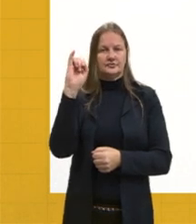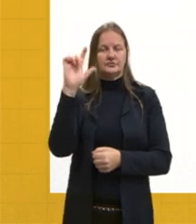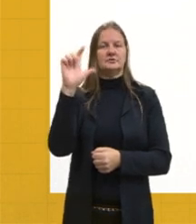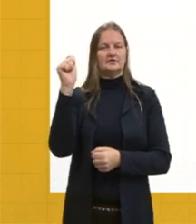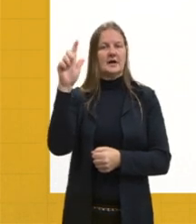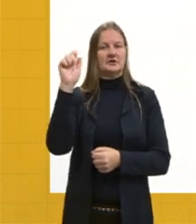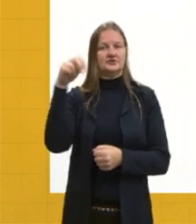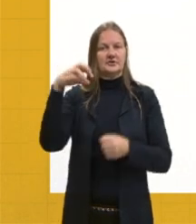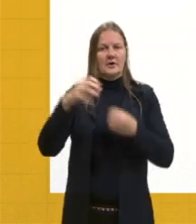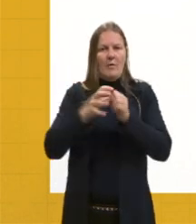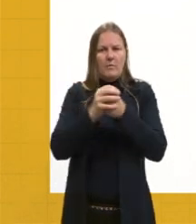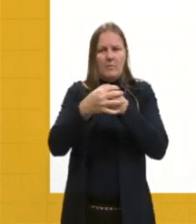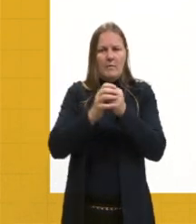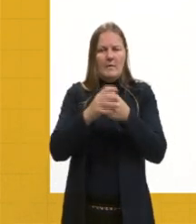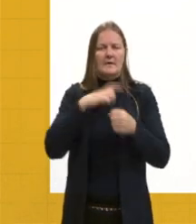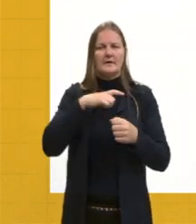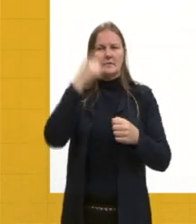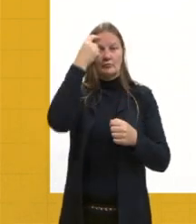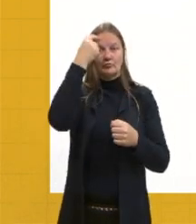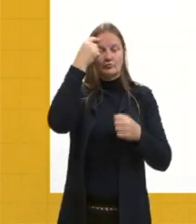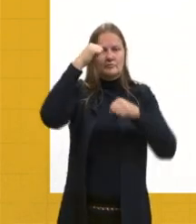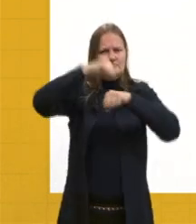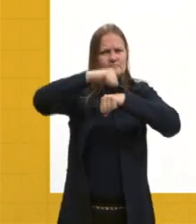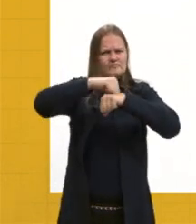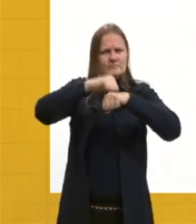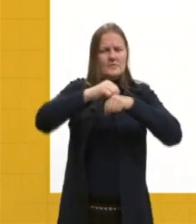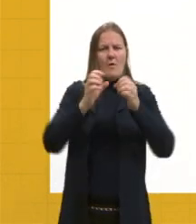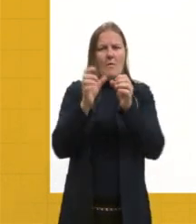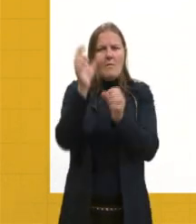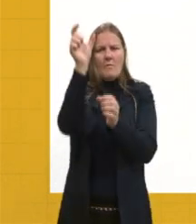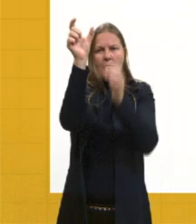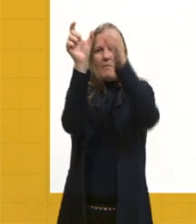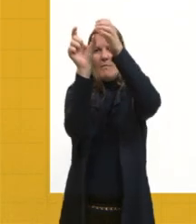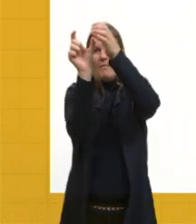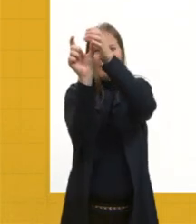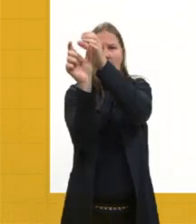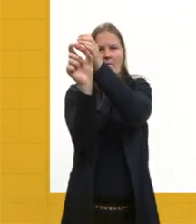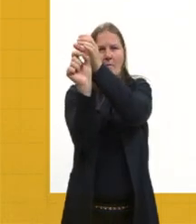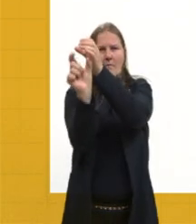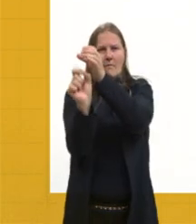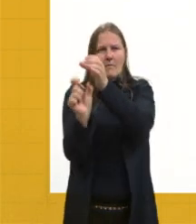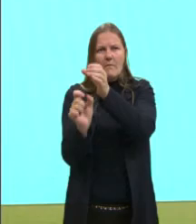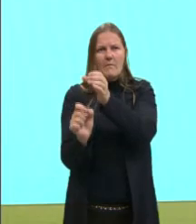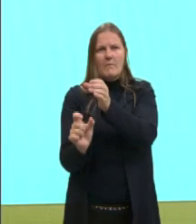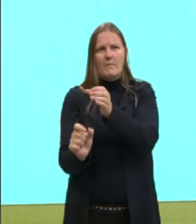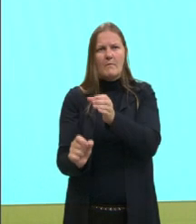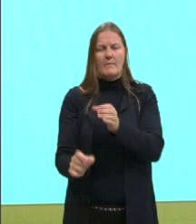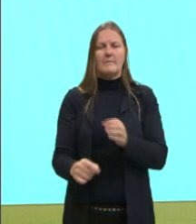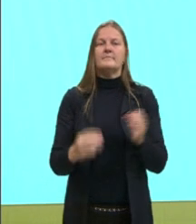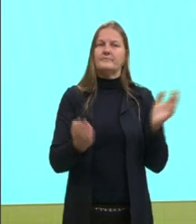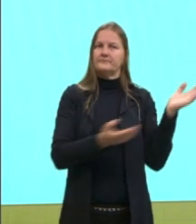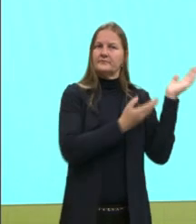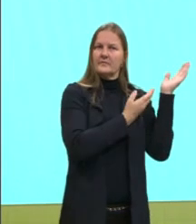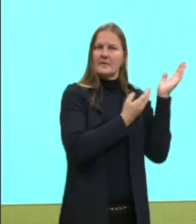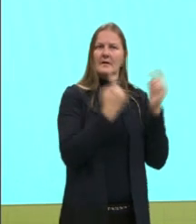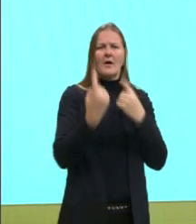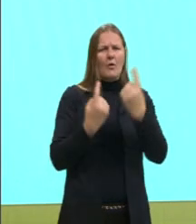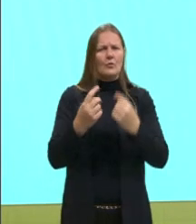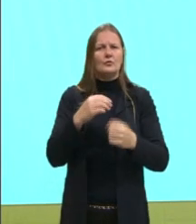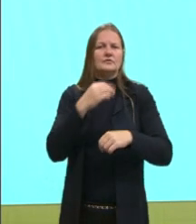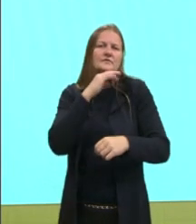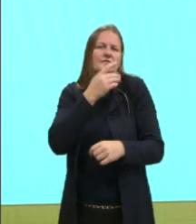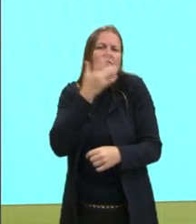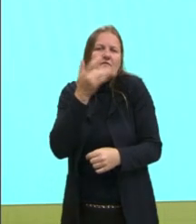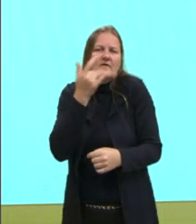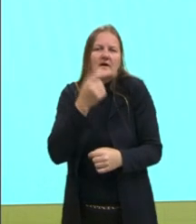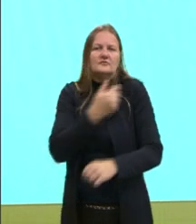que é o crânio e a coluna vertebral. Então, aqui nós vemos alguns representantes desse subfilo, que são os mais comuns,